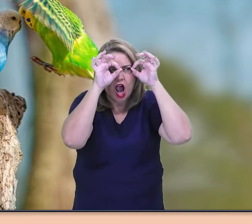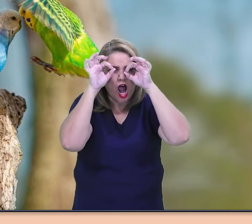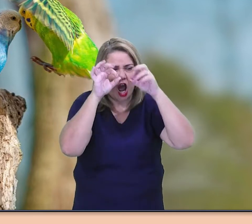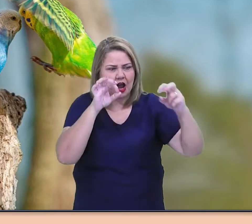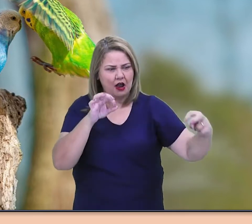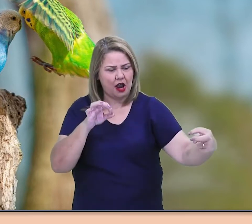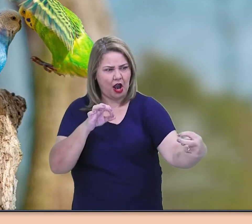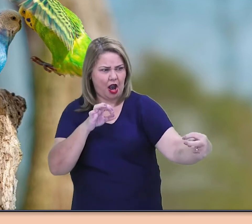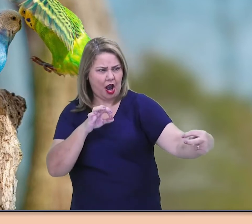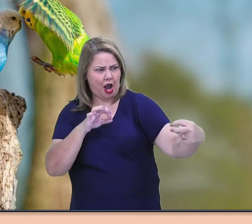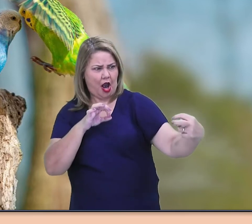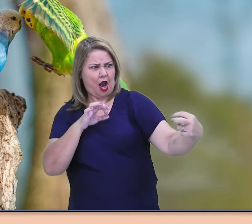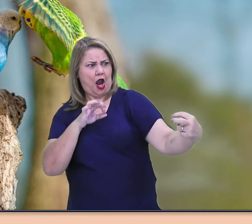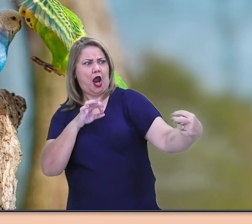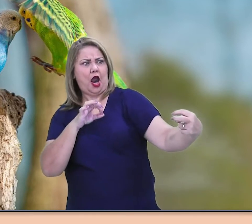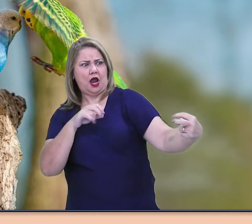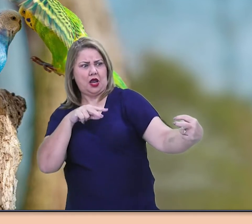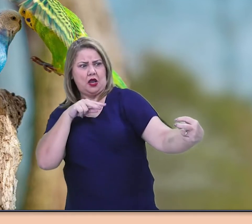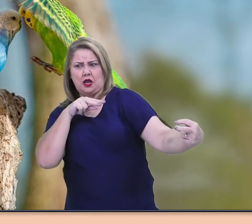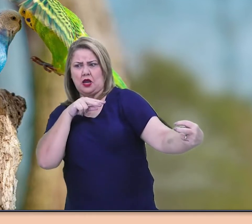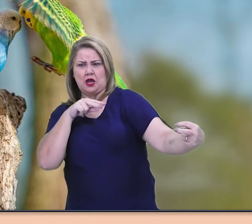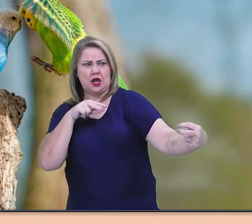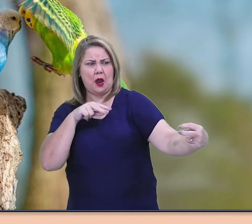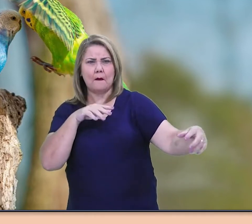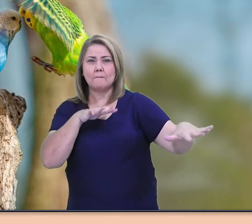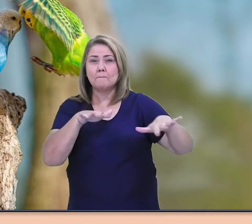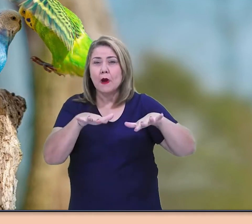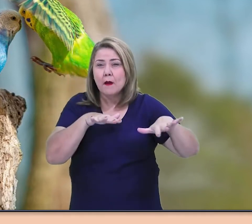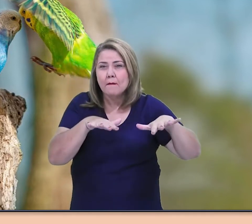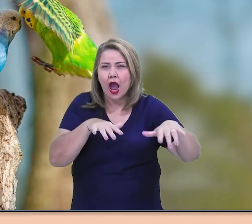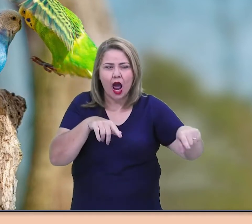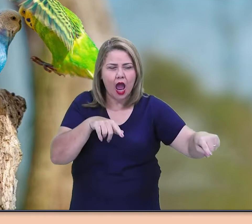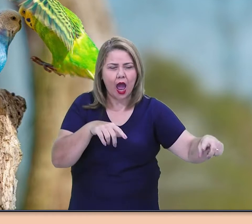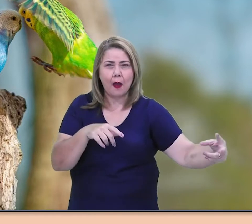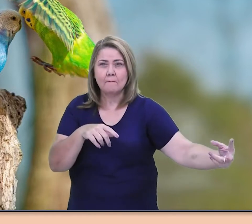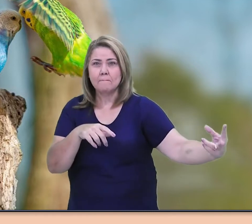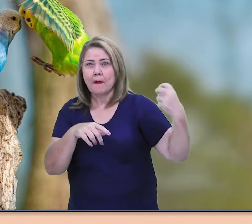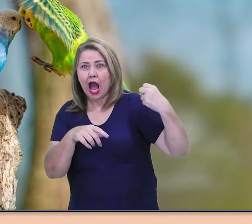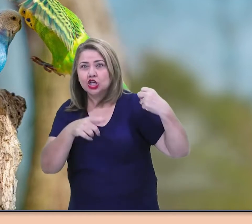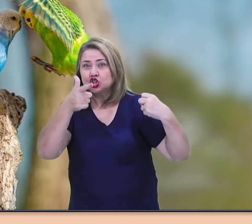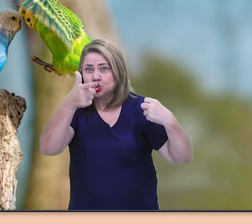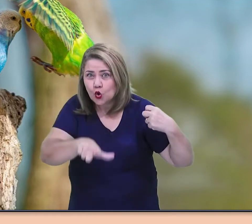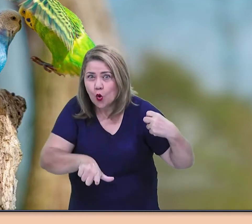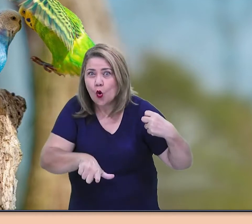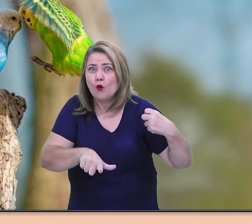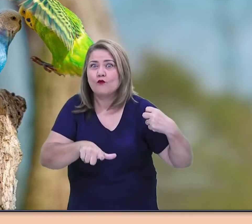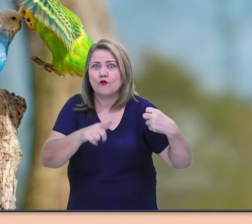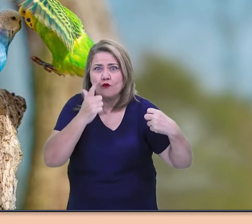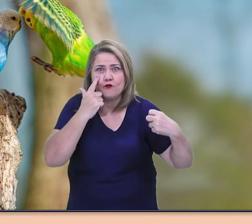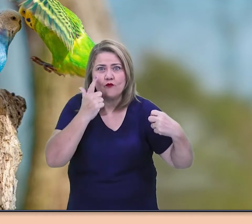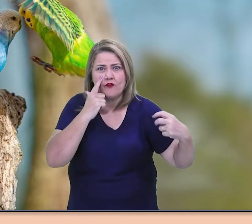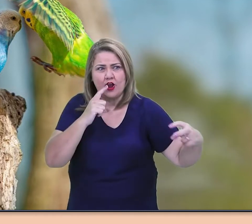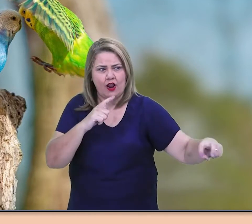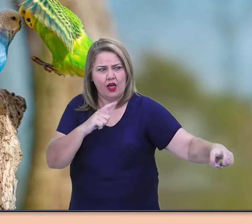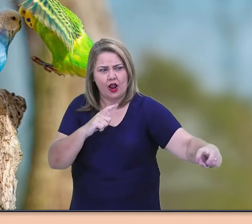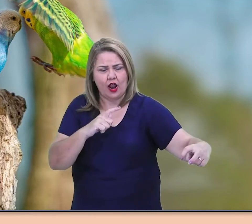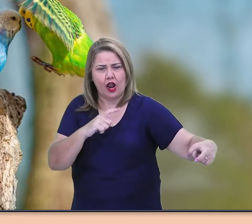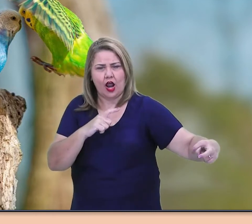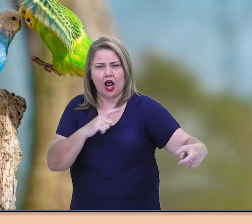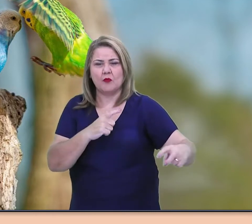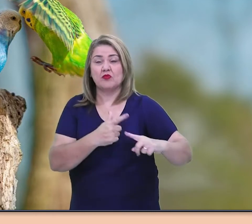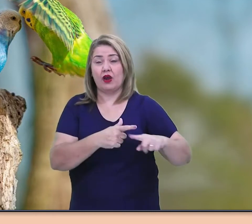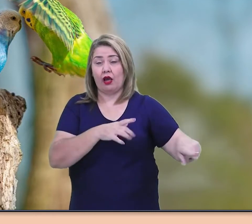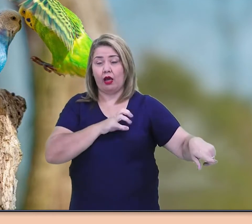afitalo ameaçador, preparava-se para o novo ataque ao importuno que vier arrancá-lo da cesta.